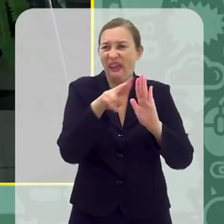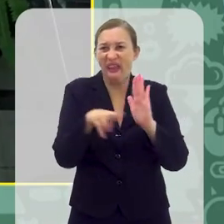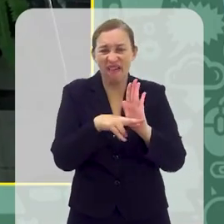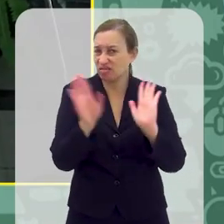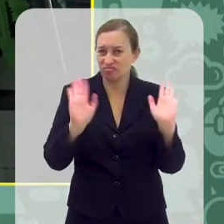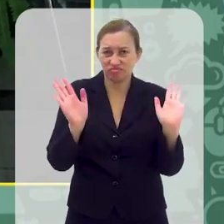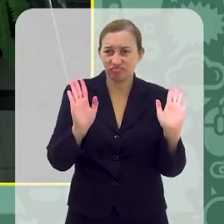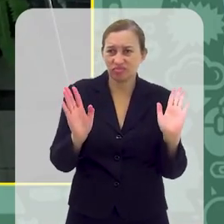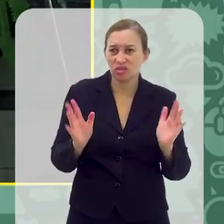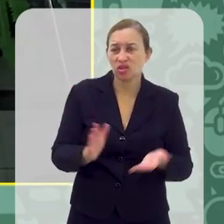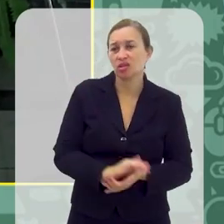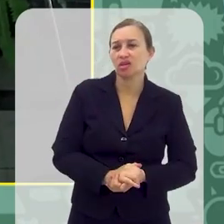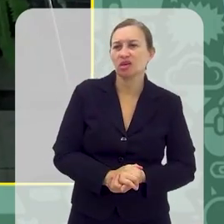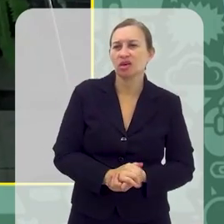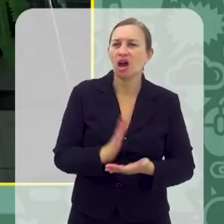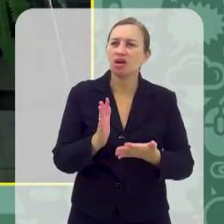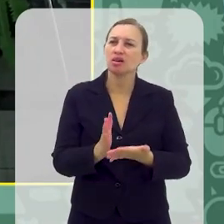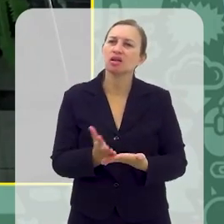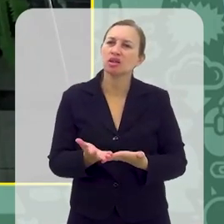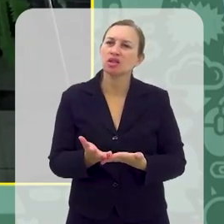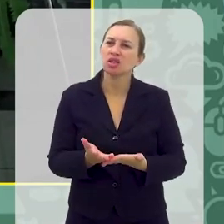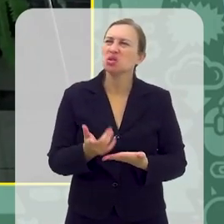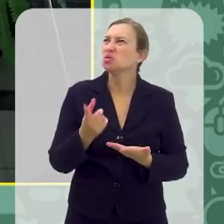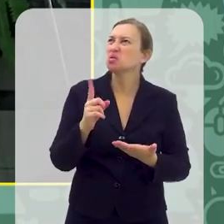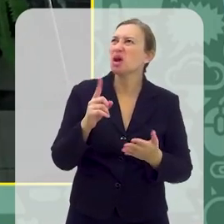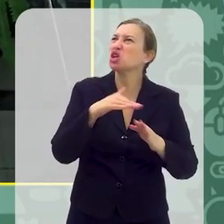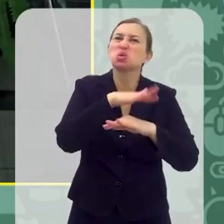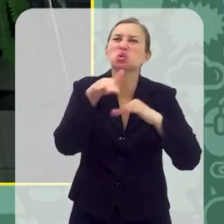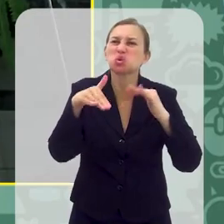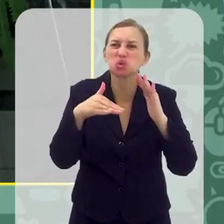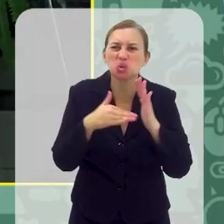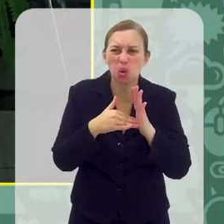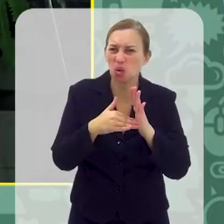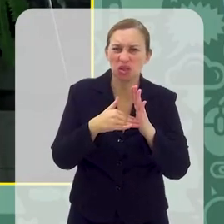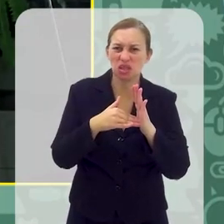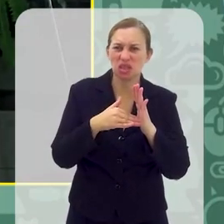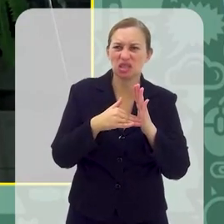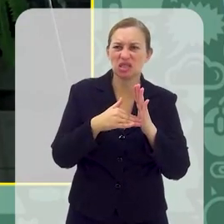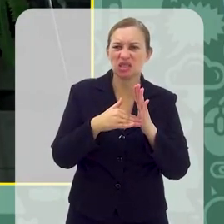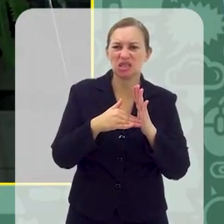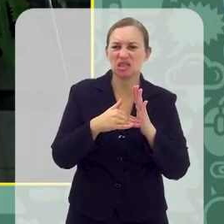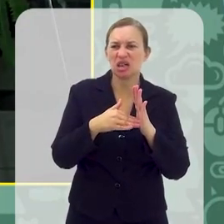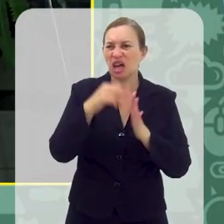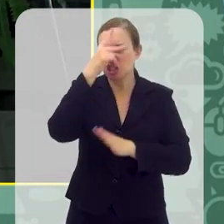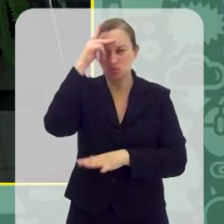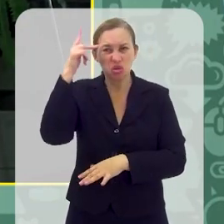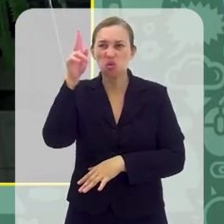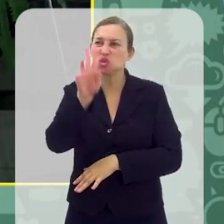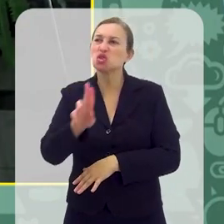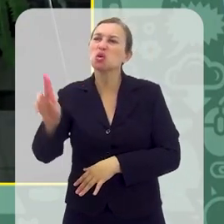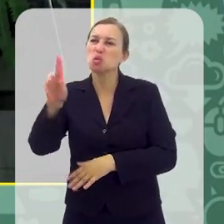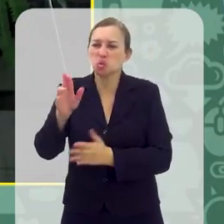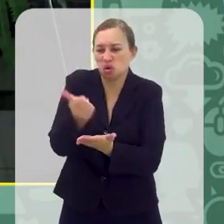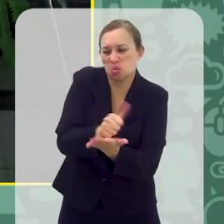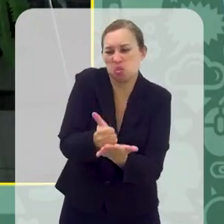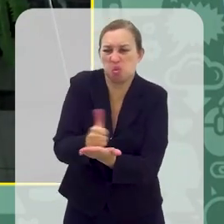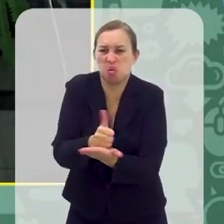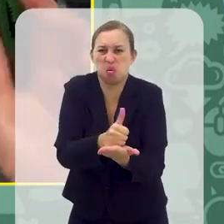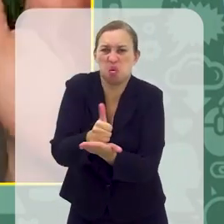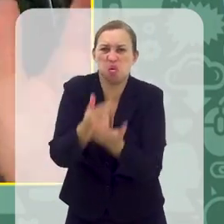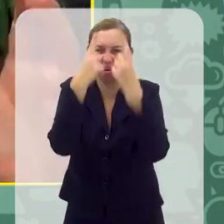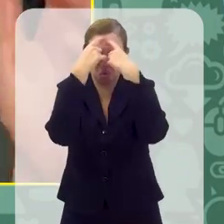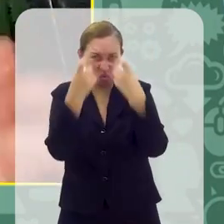regra. Então, no fundo, assim, eu evitaria a generalização, né, de dizer,